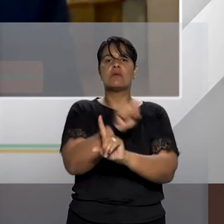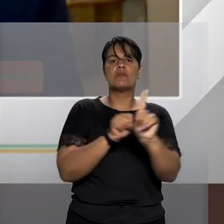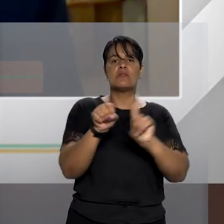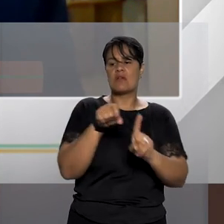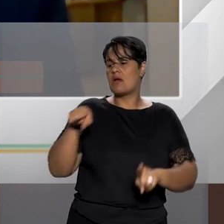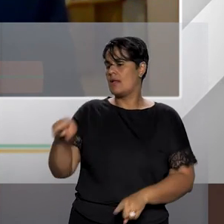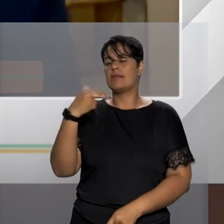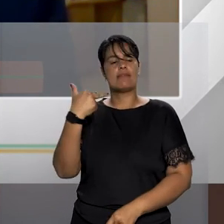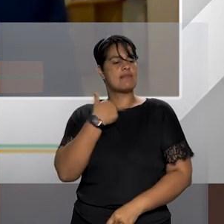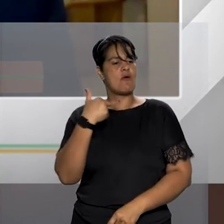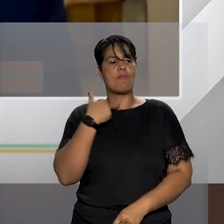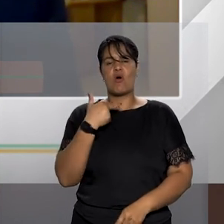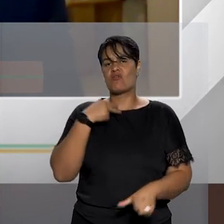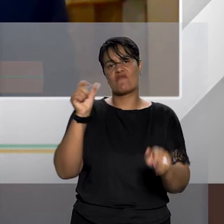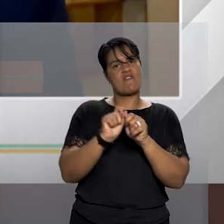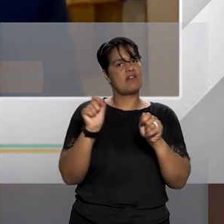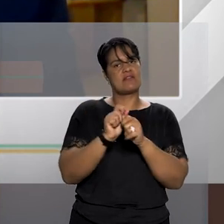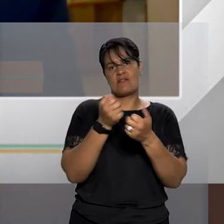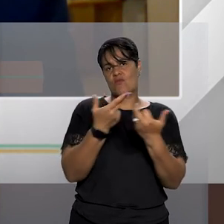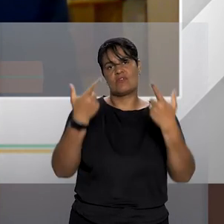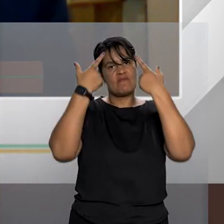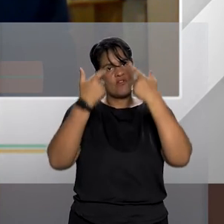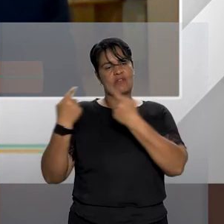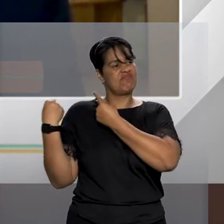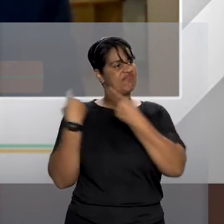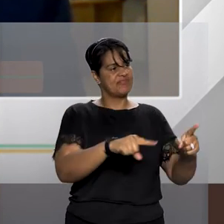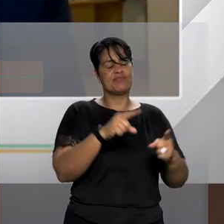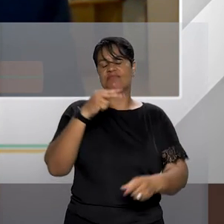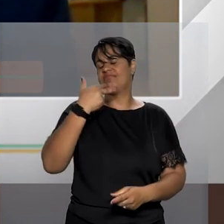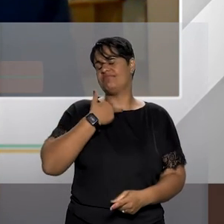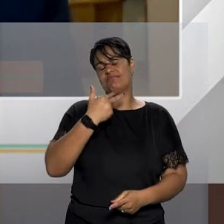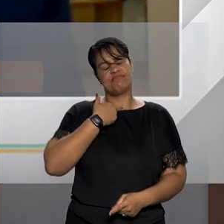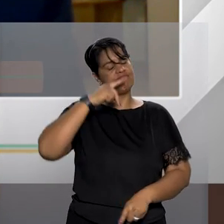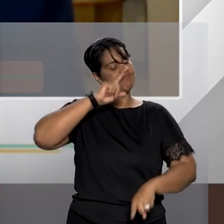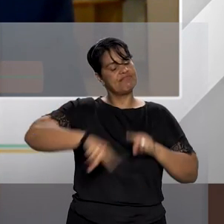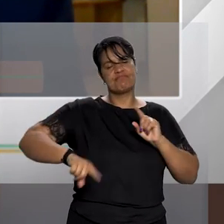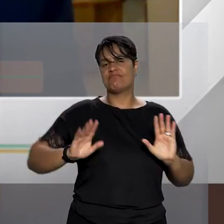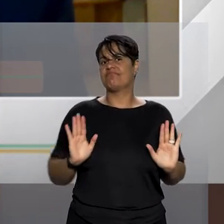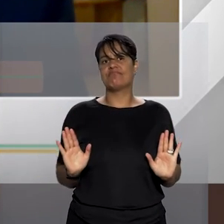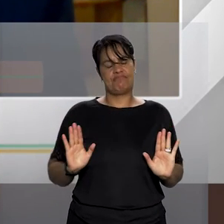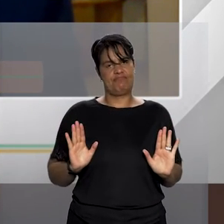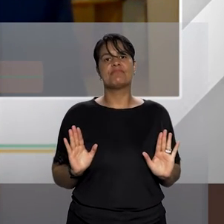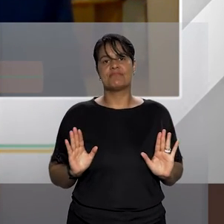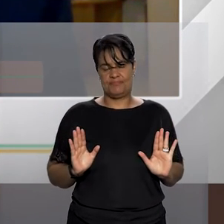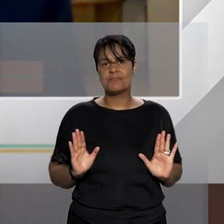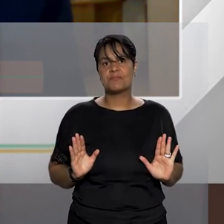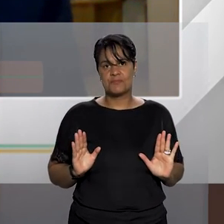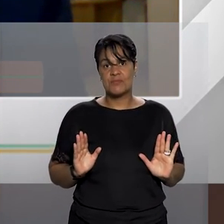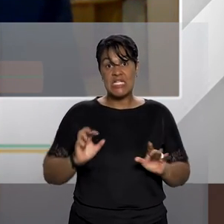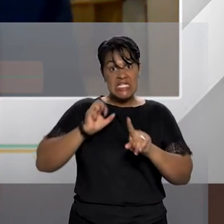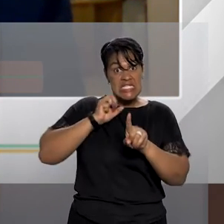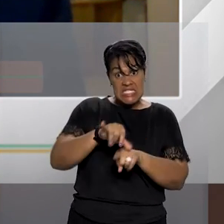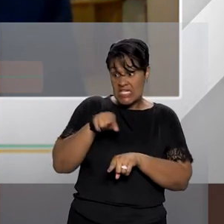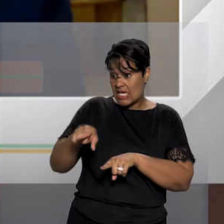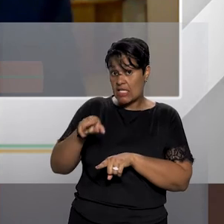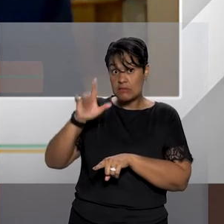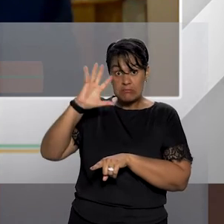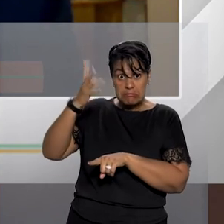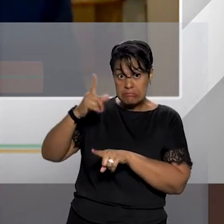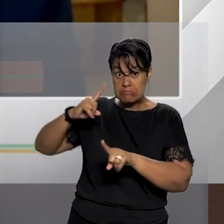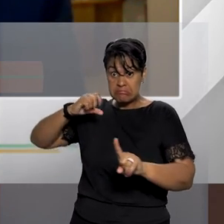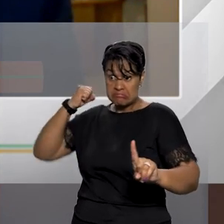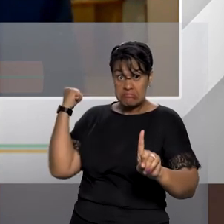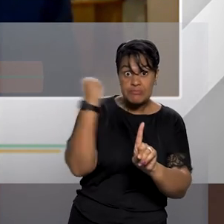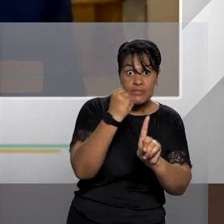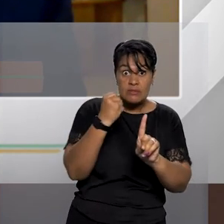direito de praticarem nenhum tipo de violência contra essas mulheres muito menos o feminicídio e que se praticarem o feminicídio terão